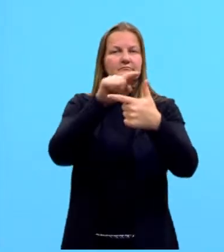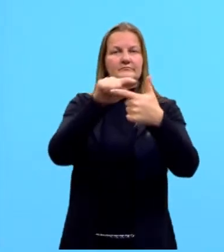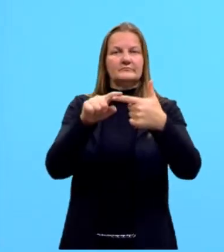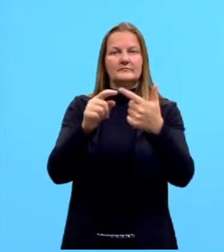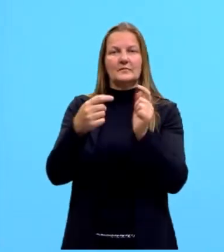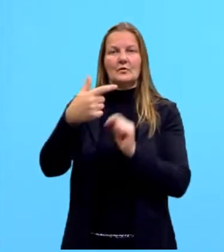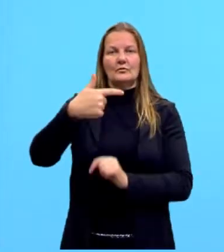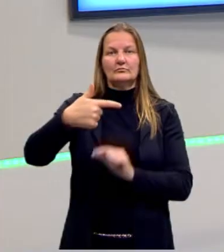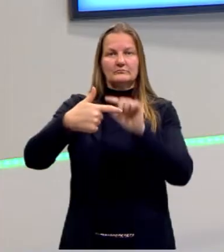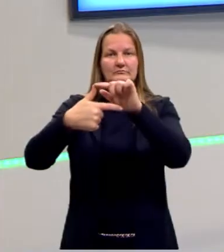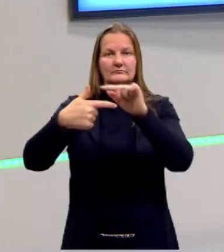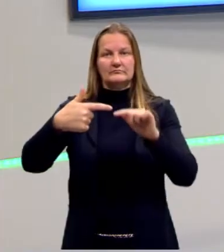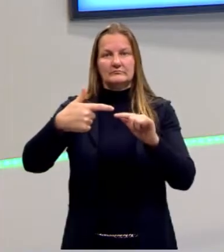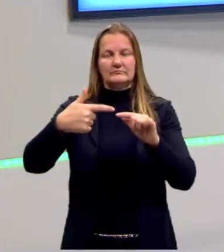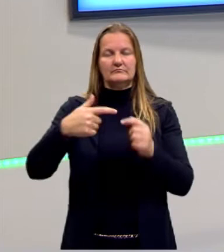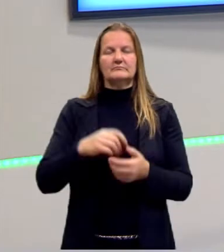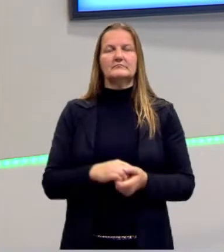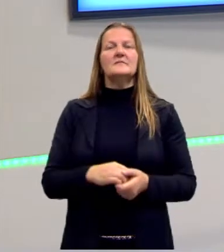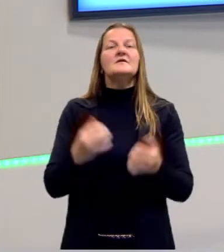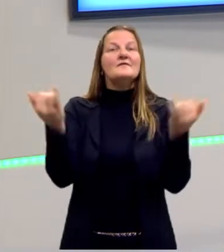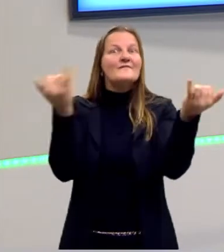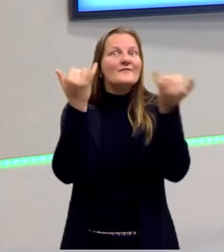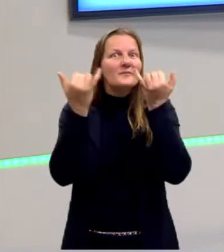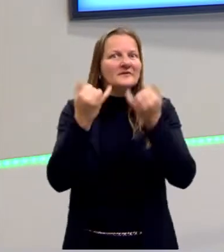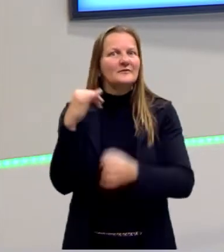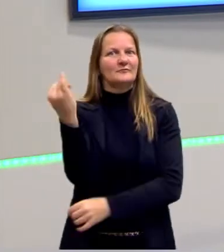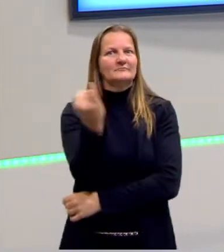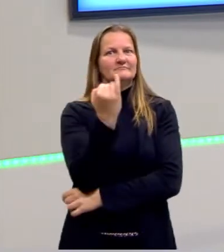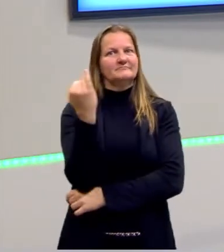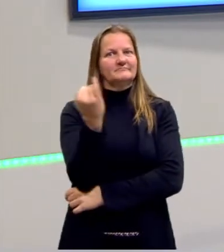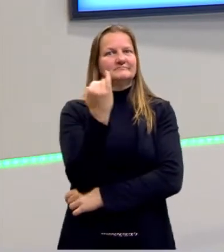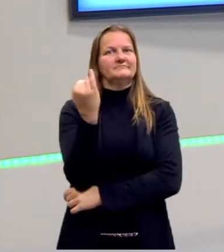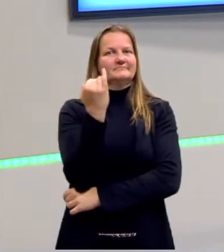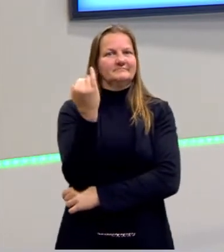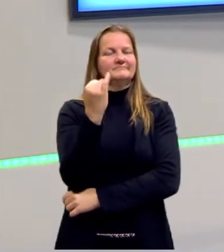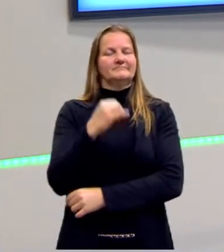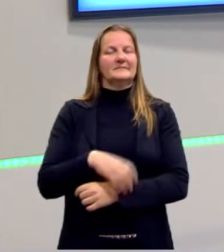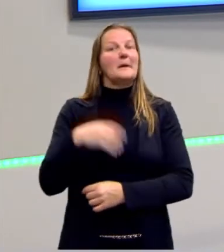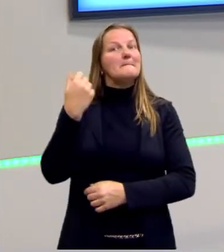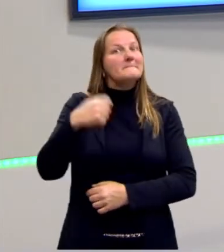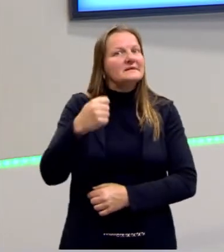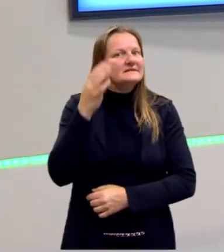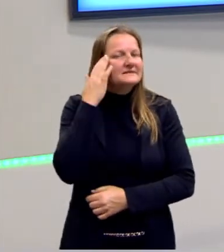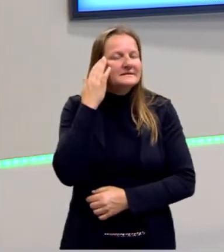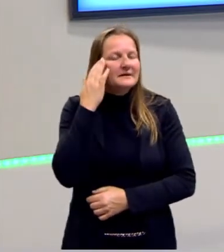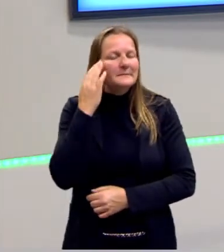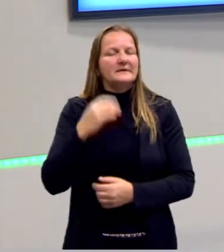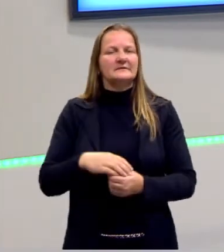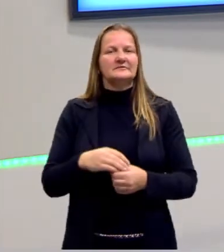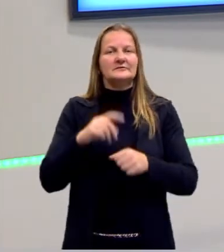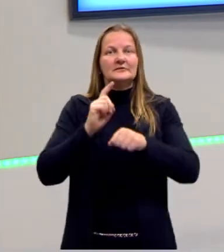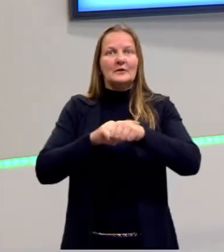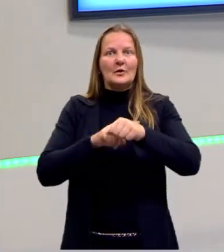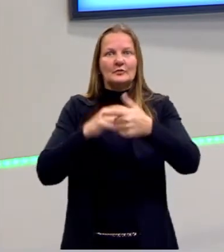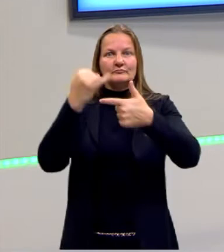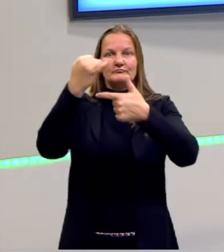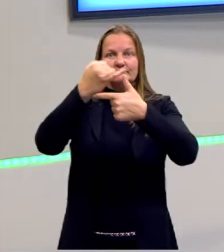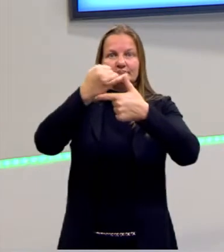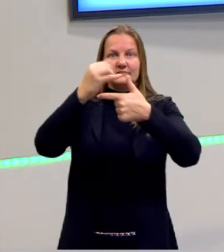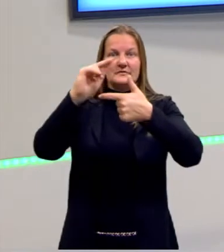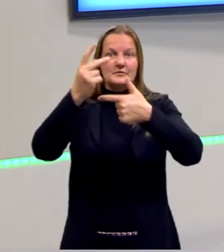classificação. Essas informações, elas são, então, extremamente necessárias para determinar as razões